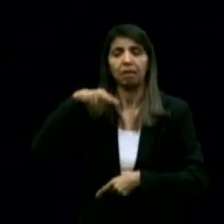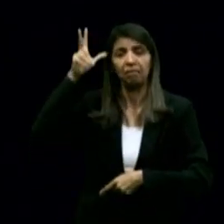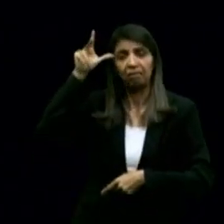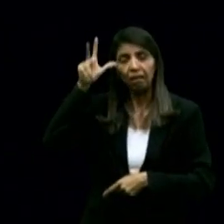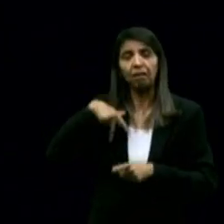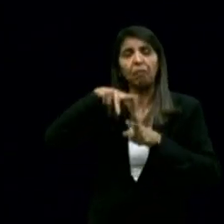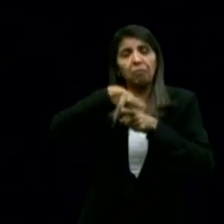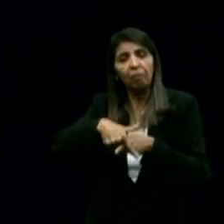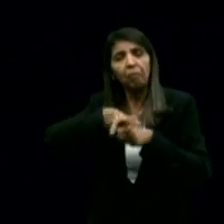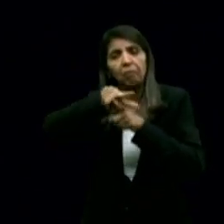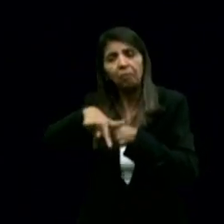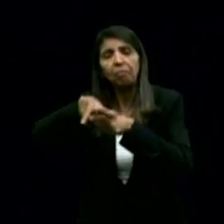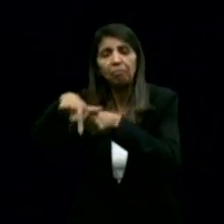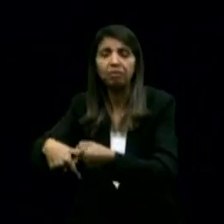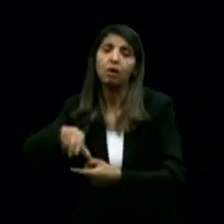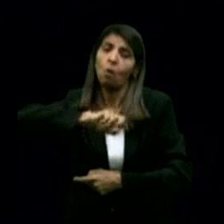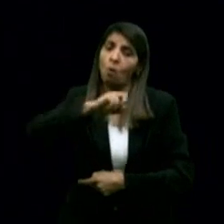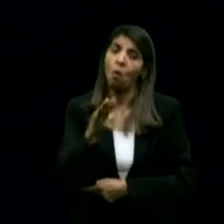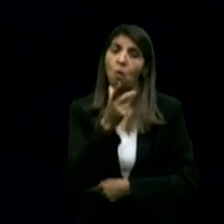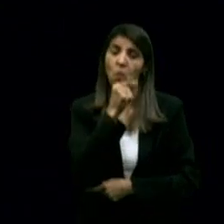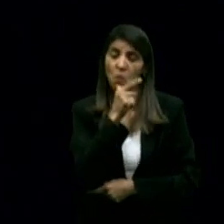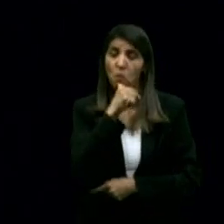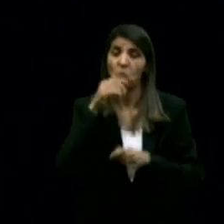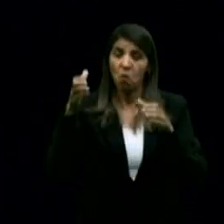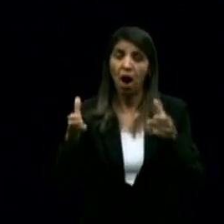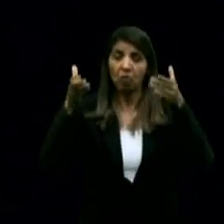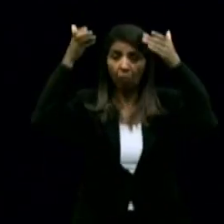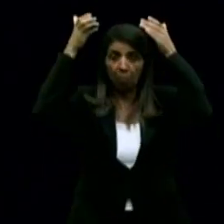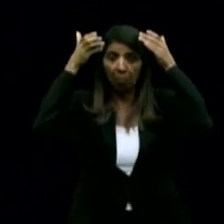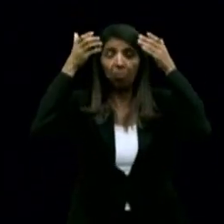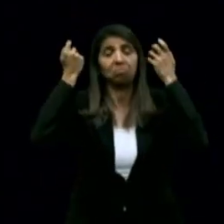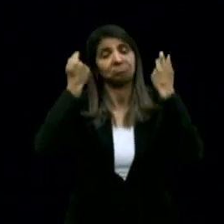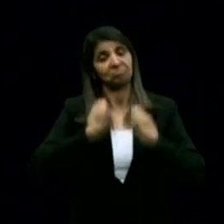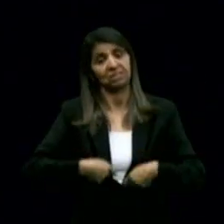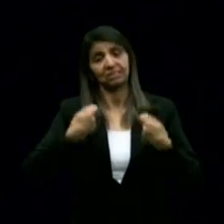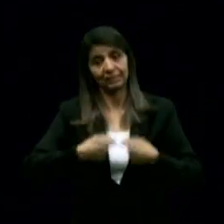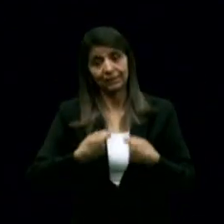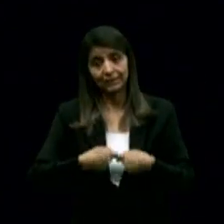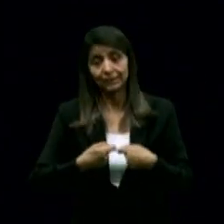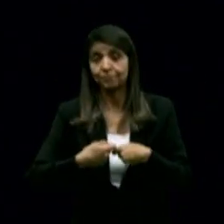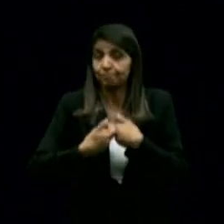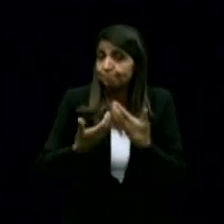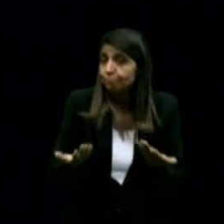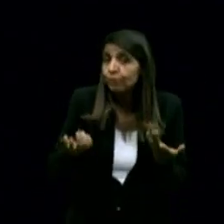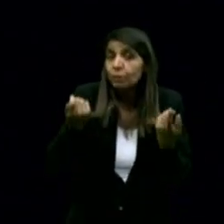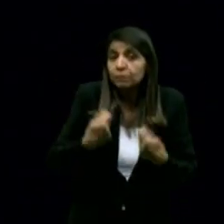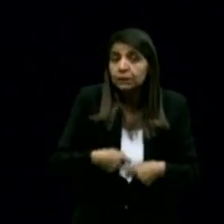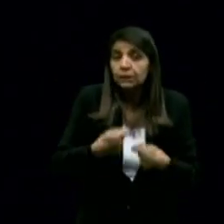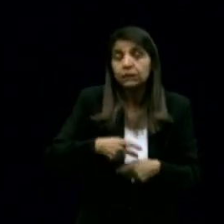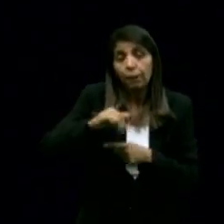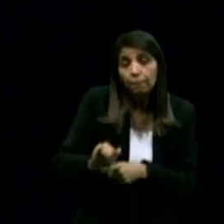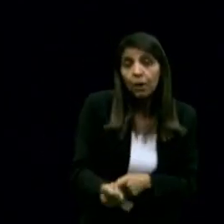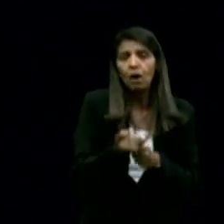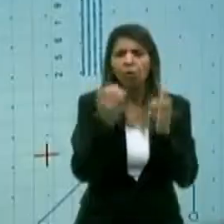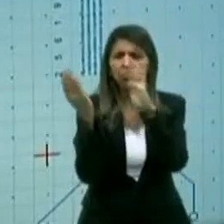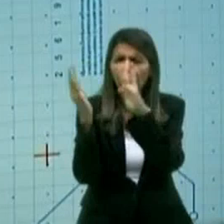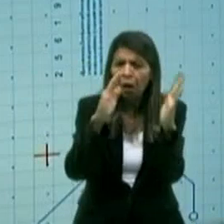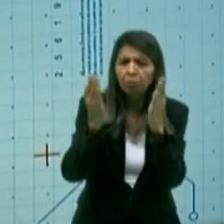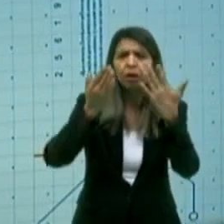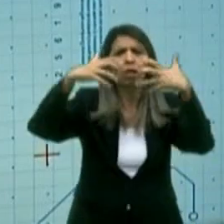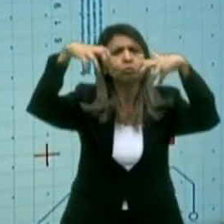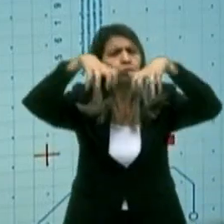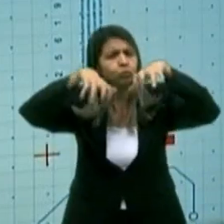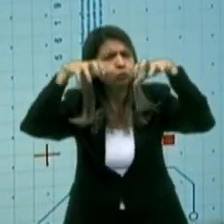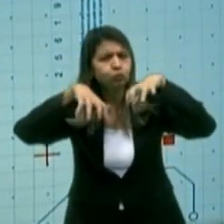jumento ou vasilhas de água. Vai abastecer, mas a gente tem que aproveitar a época da chuva, aproveitar e